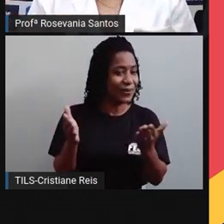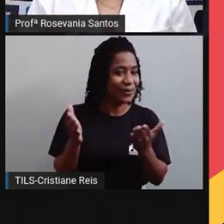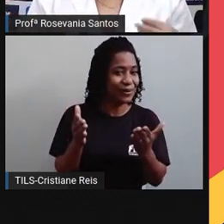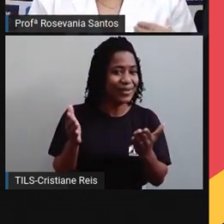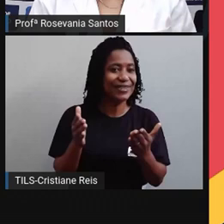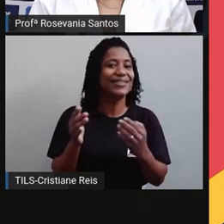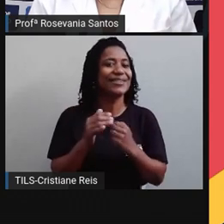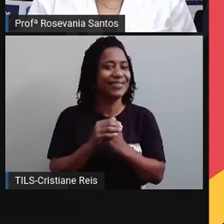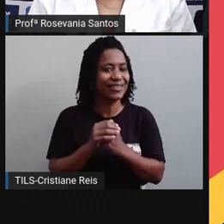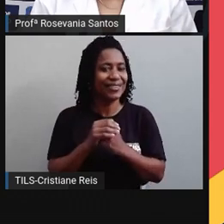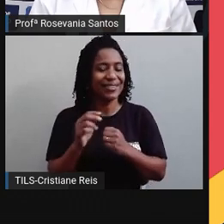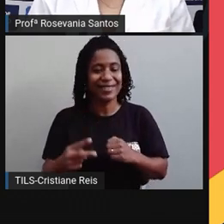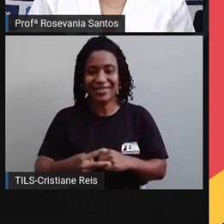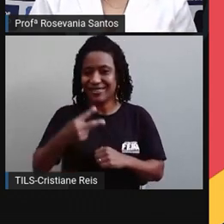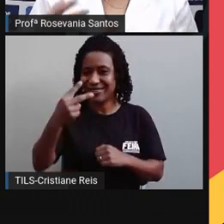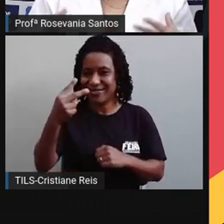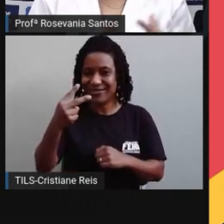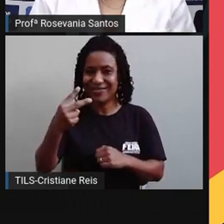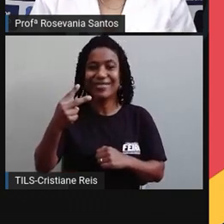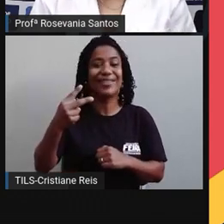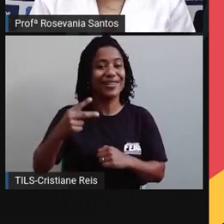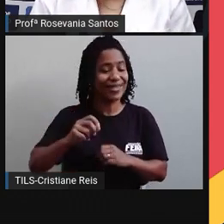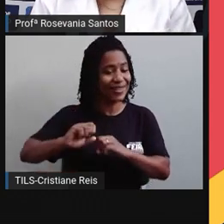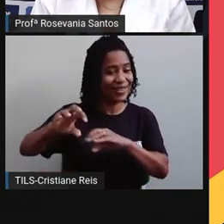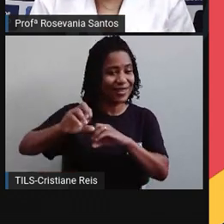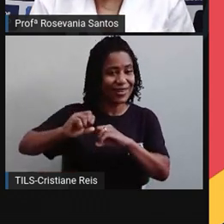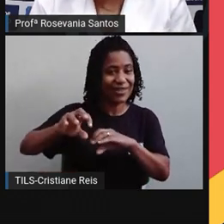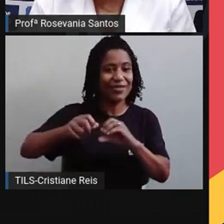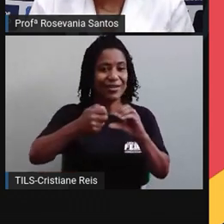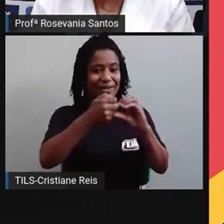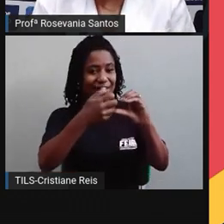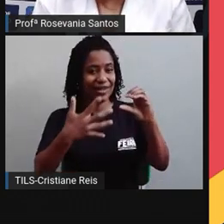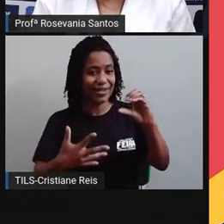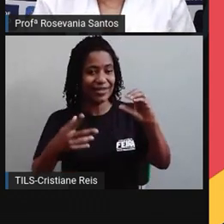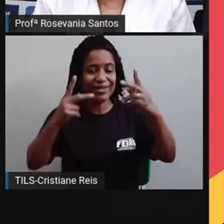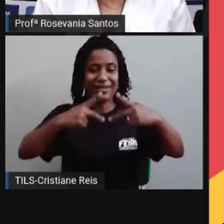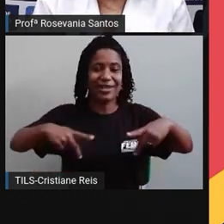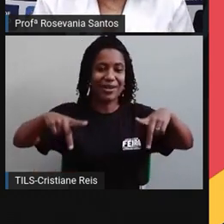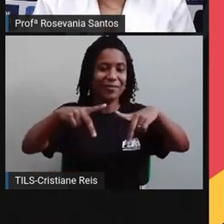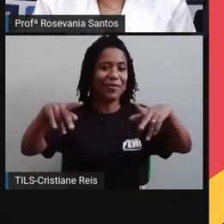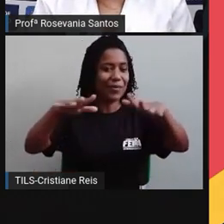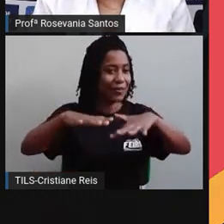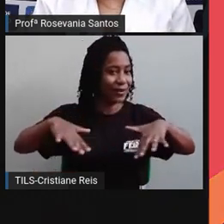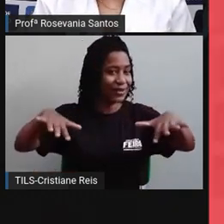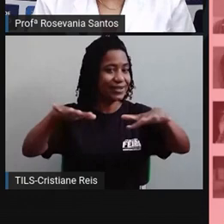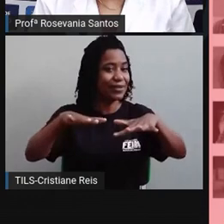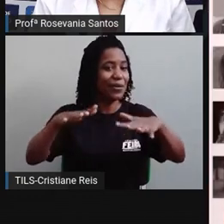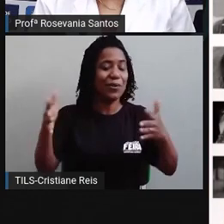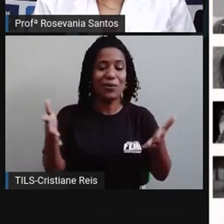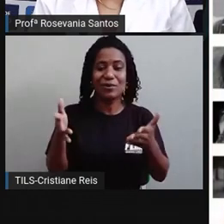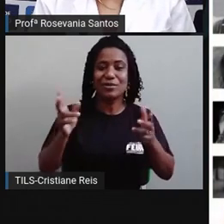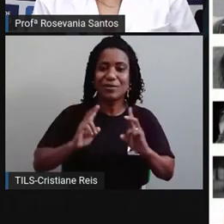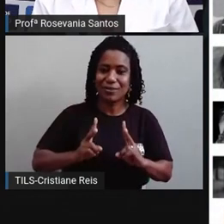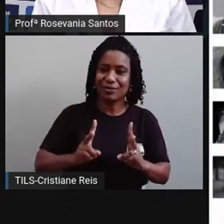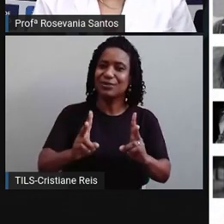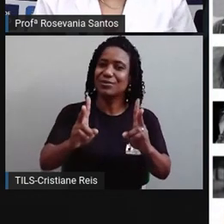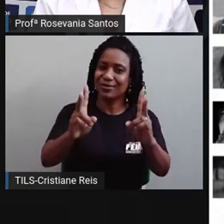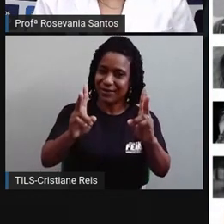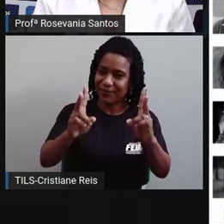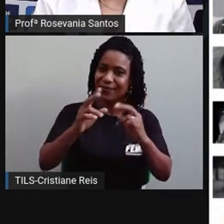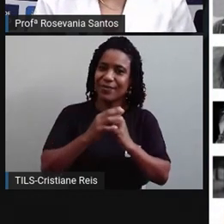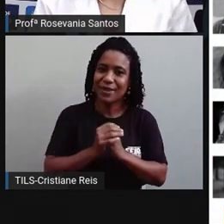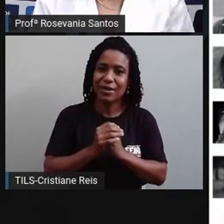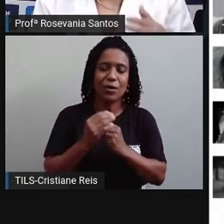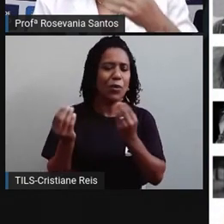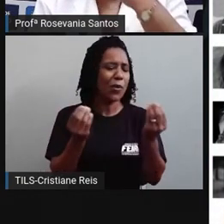já é a nossa segunda aula falando, né, sobre os aspectos populacionais. E hoje nós vamos dar continuidade a ele, né, falando sobre